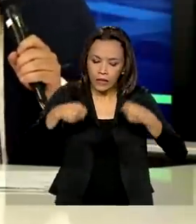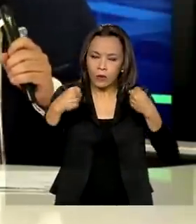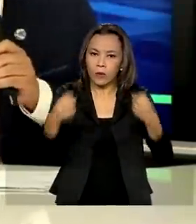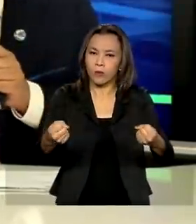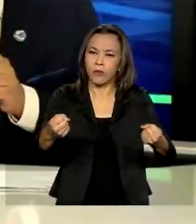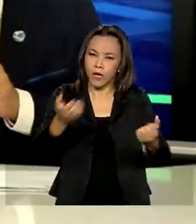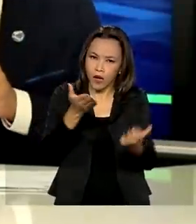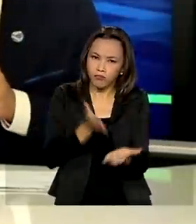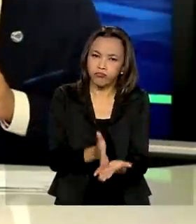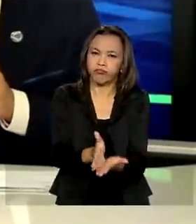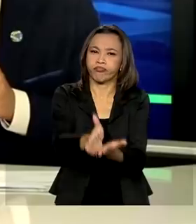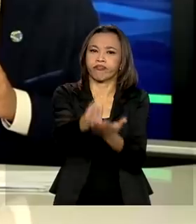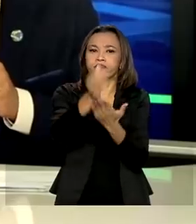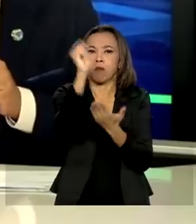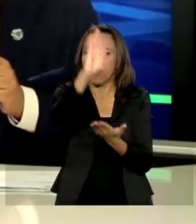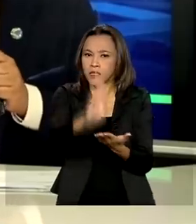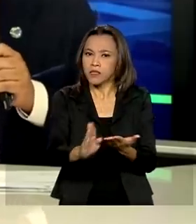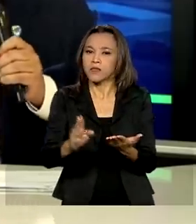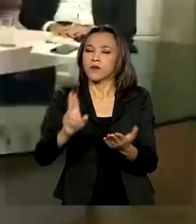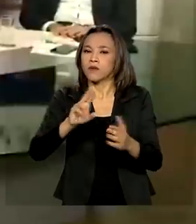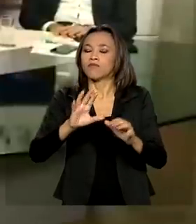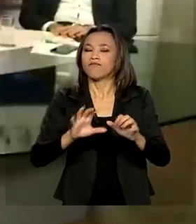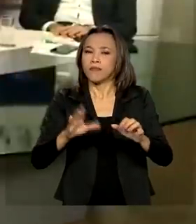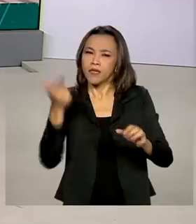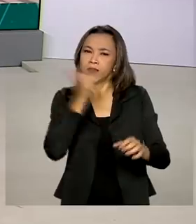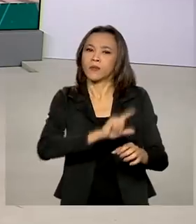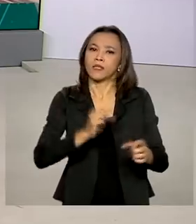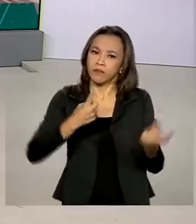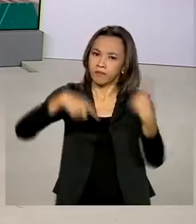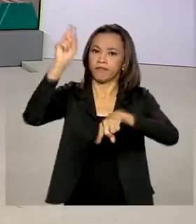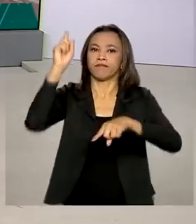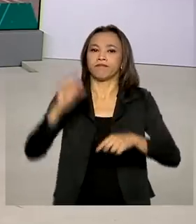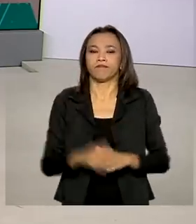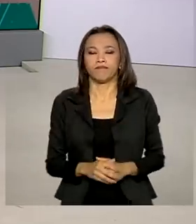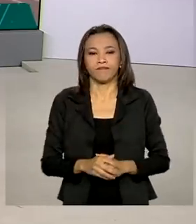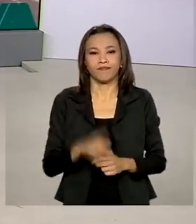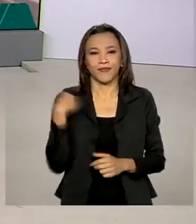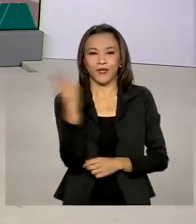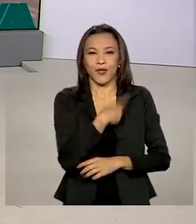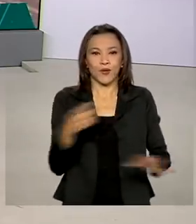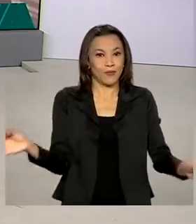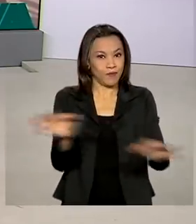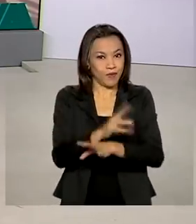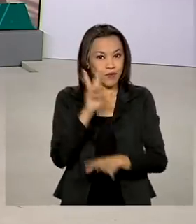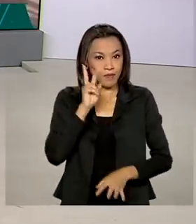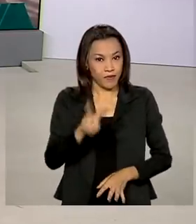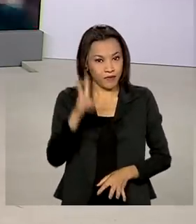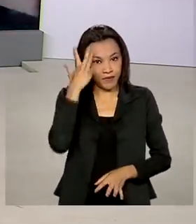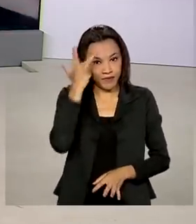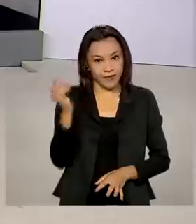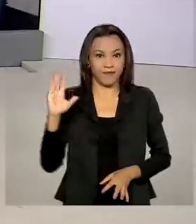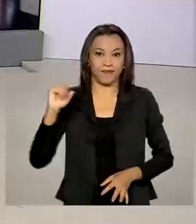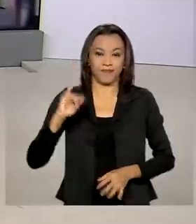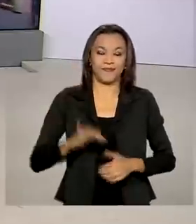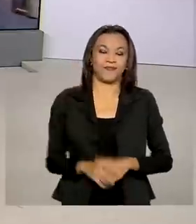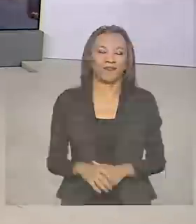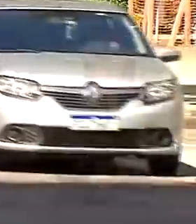o Brasil na posição que ele merece e vai chegar lá. A gente fica por aqui, nos vemos amanhã. Até lá!